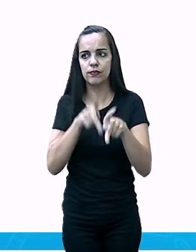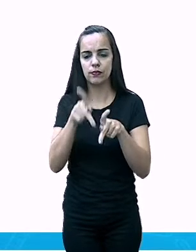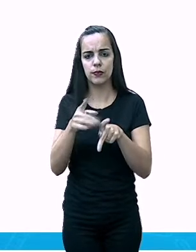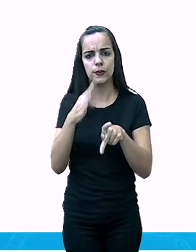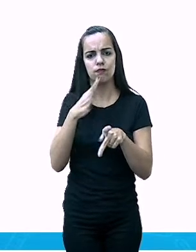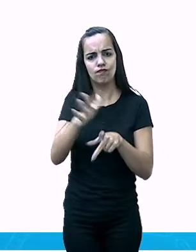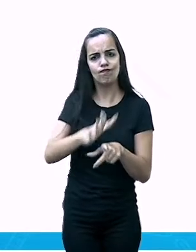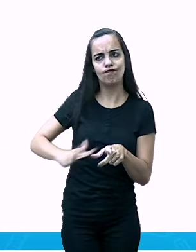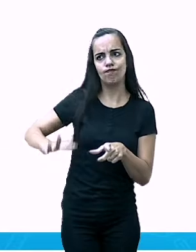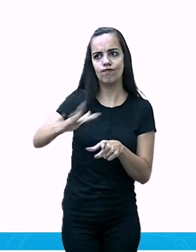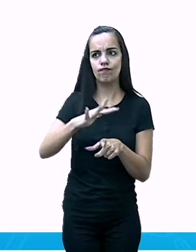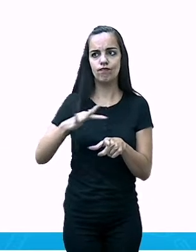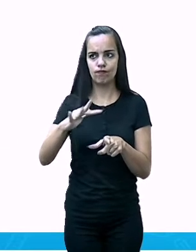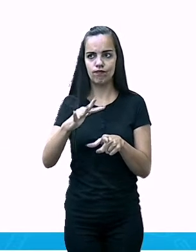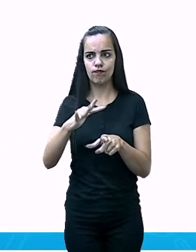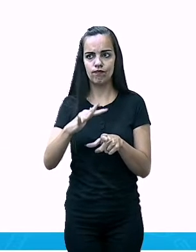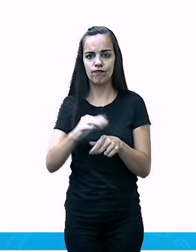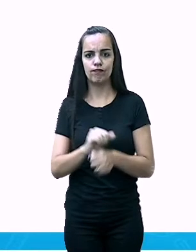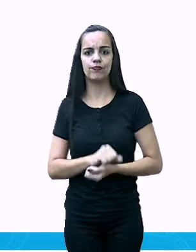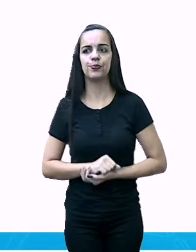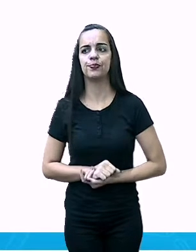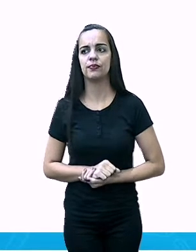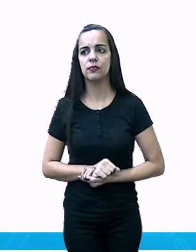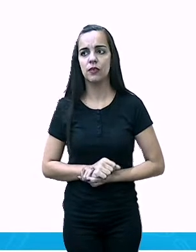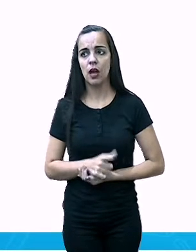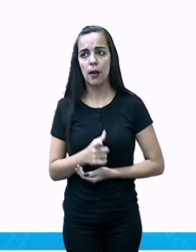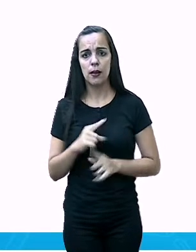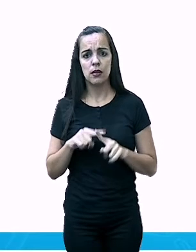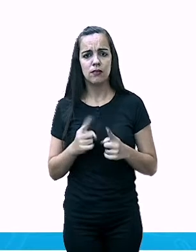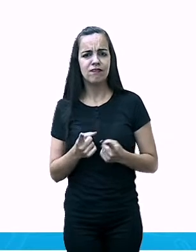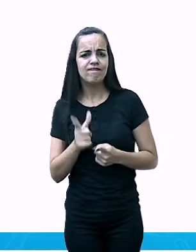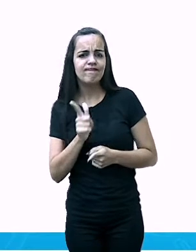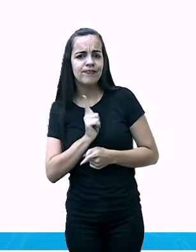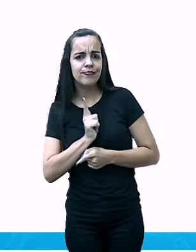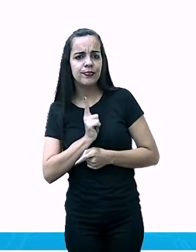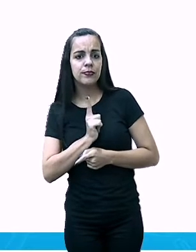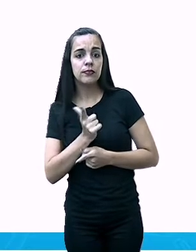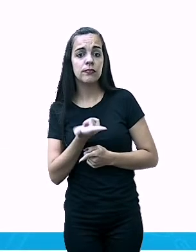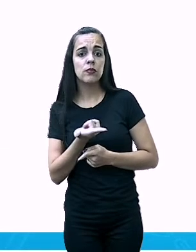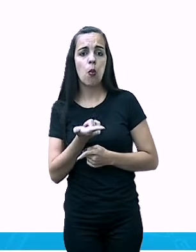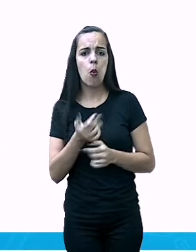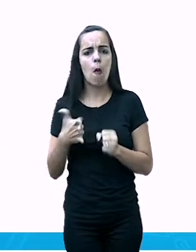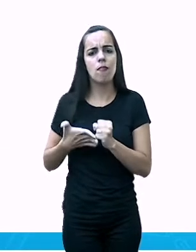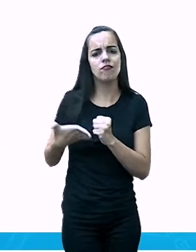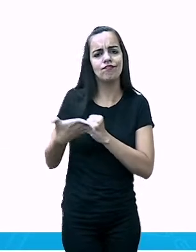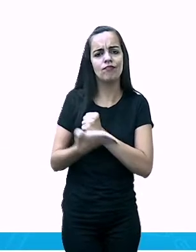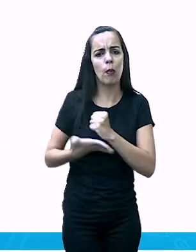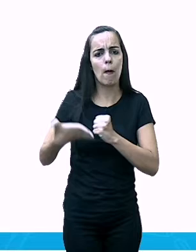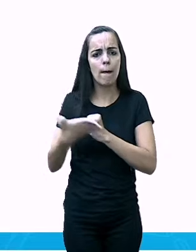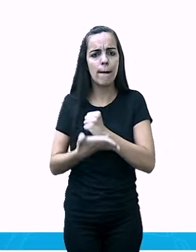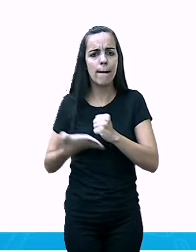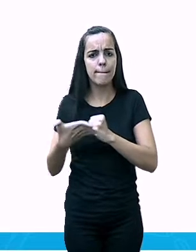geografia que vai estar estudando, né?